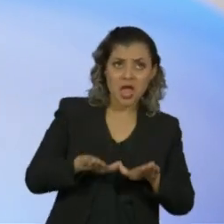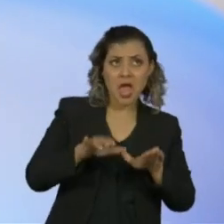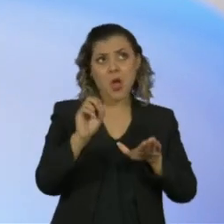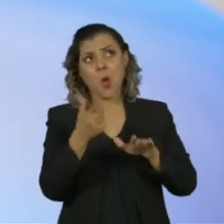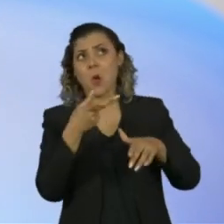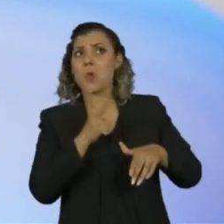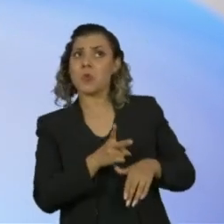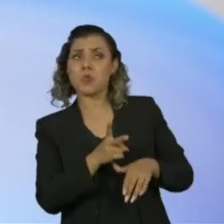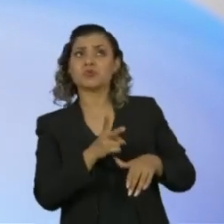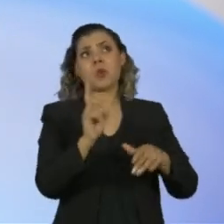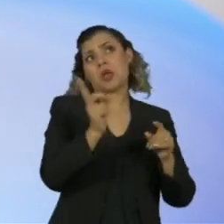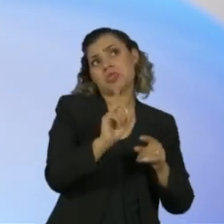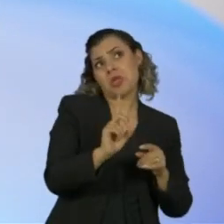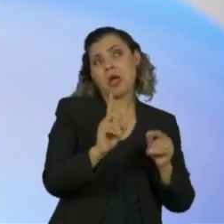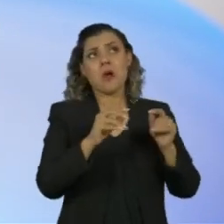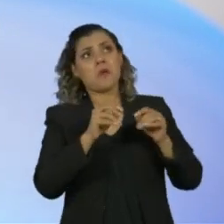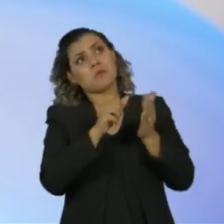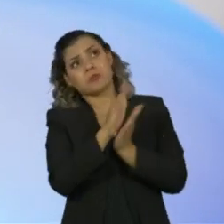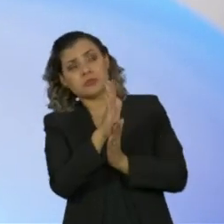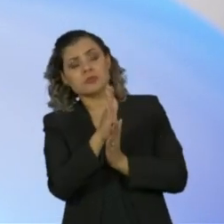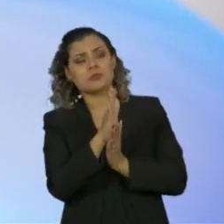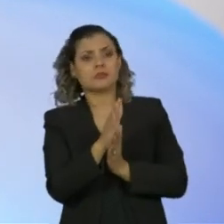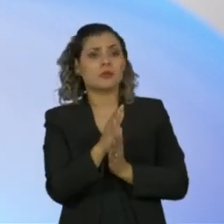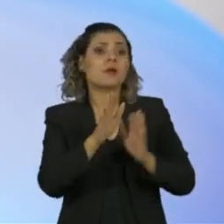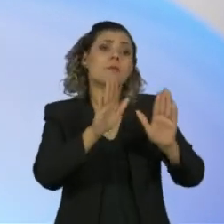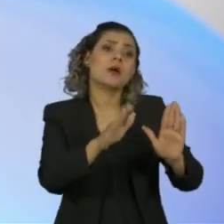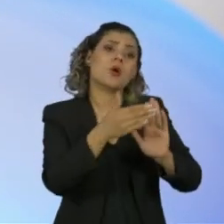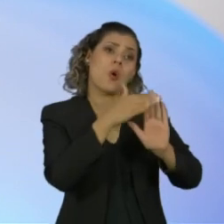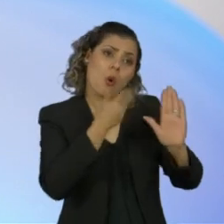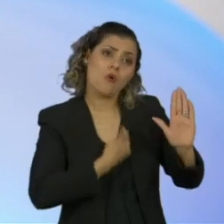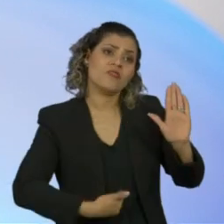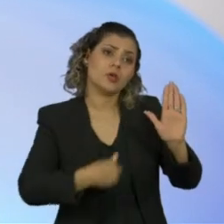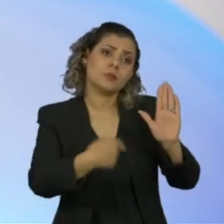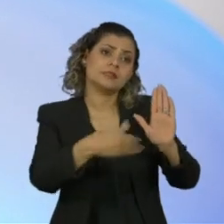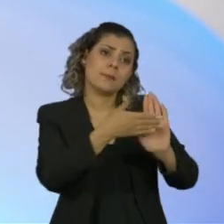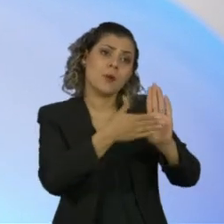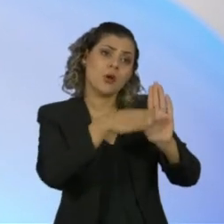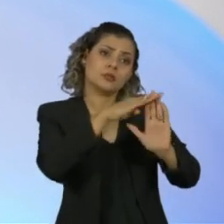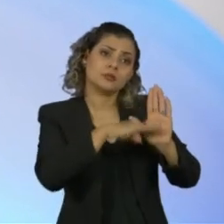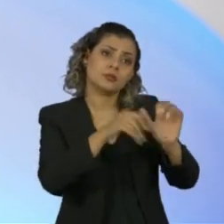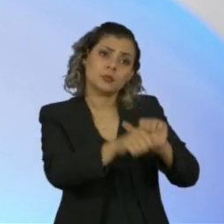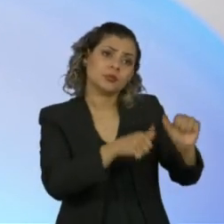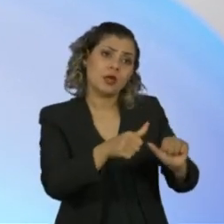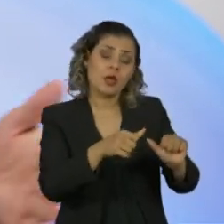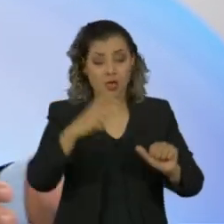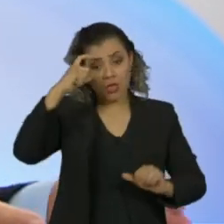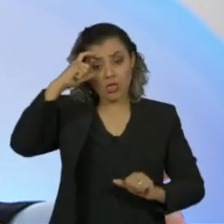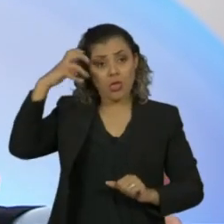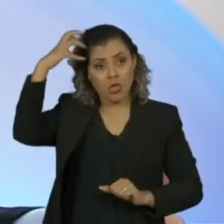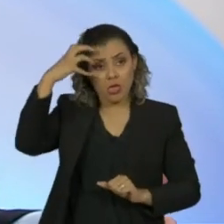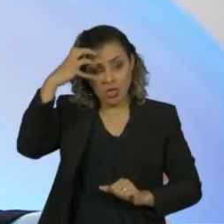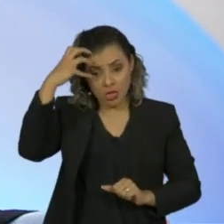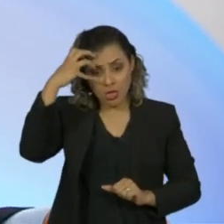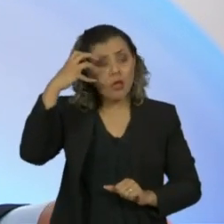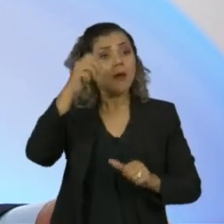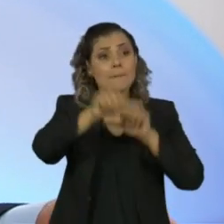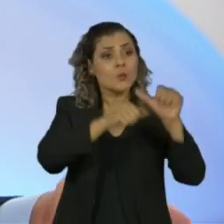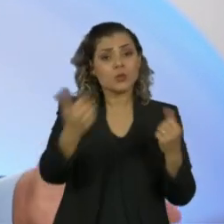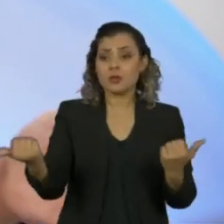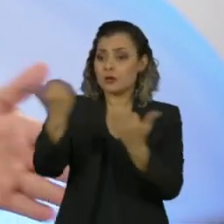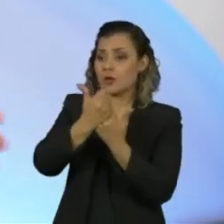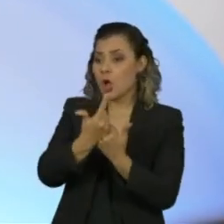o governo precisa mudar a agenda. Não adianta você mudar o titular do Ministério do Meio Ambiente se a narrativa do governo é a mesma.